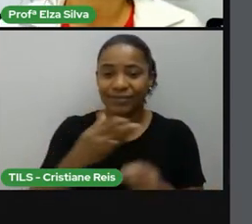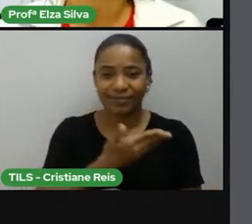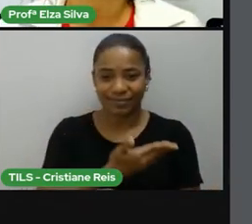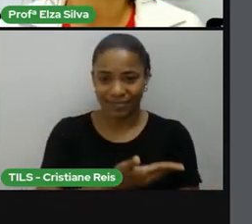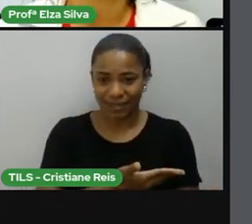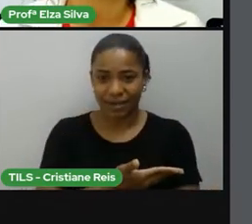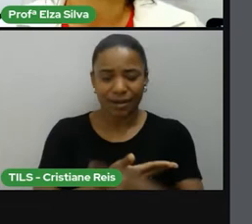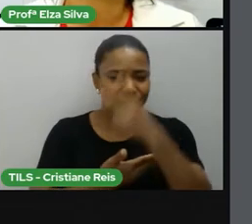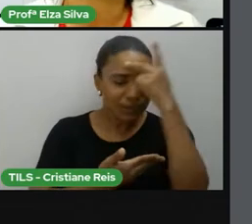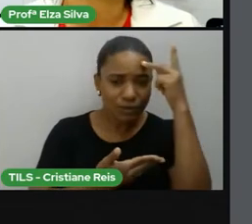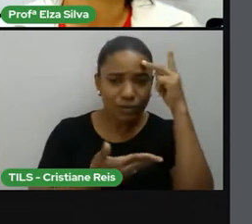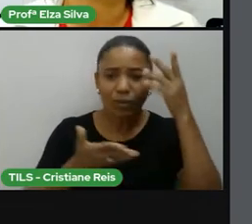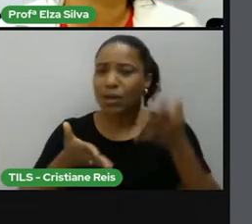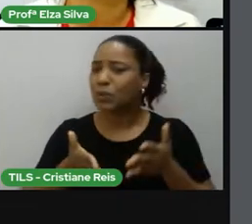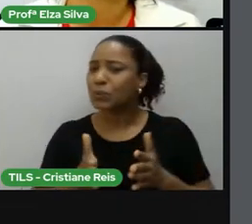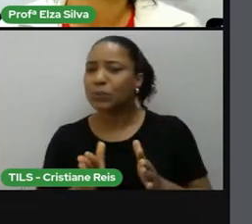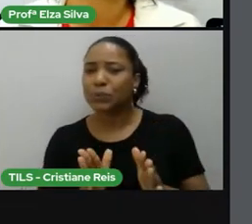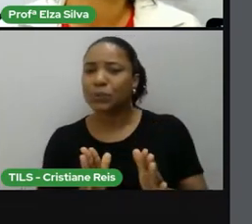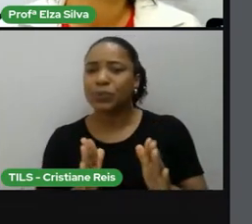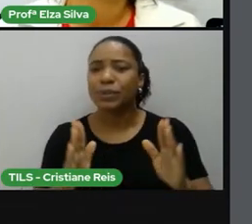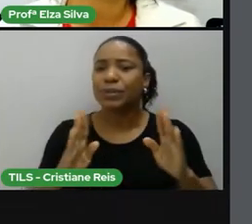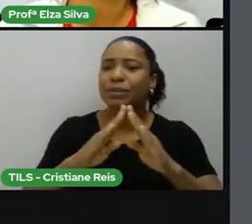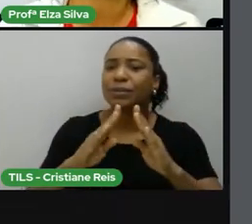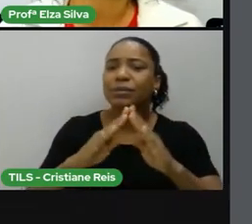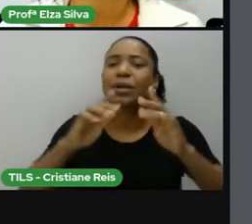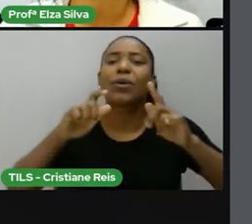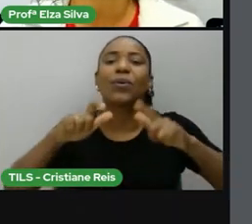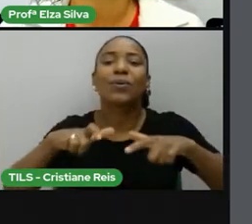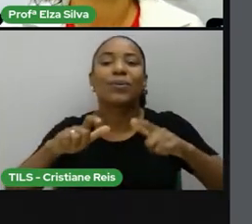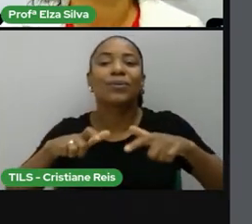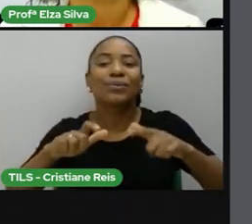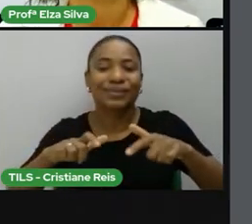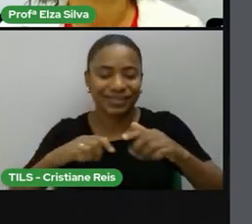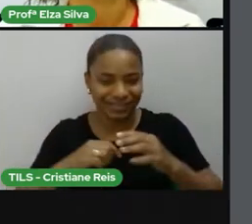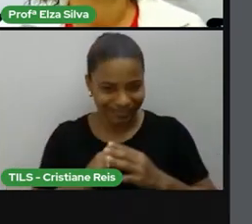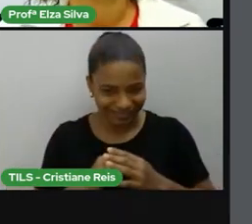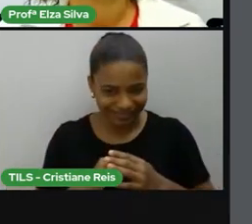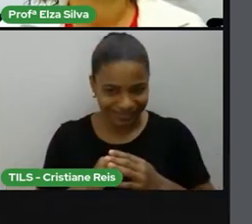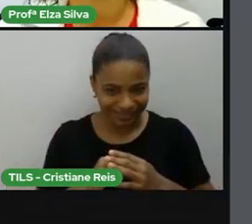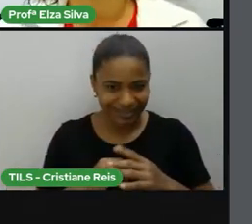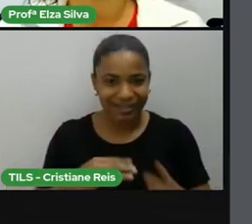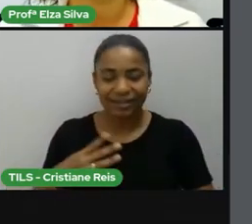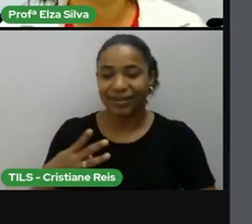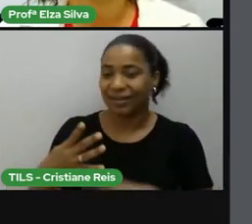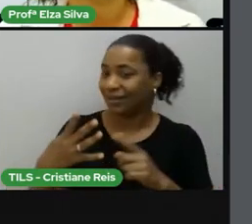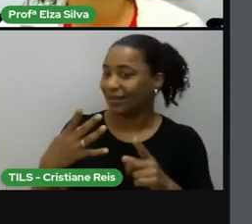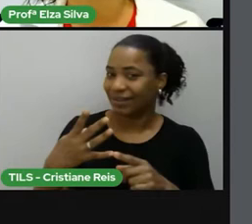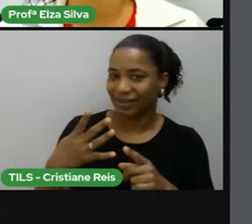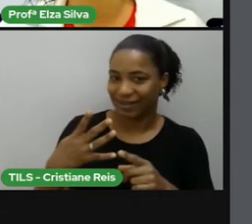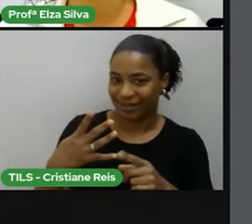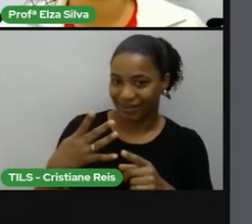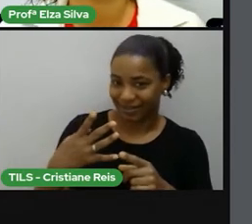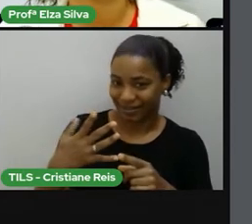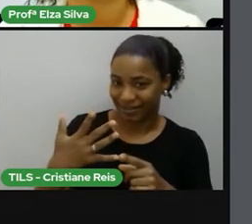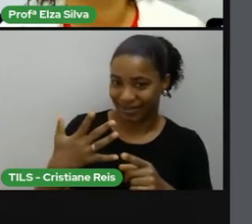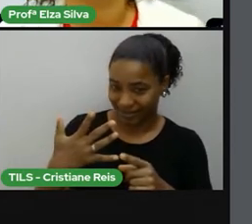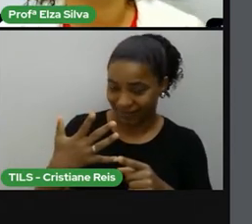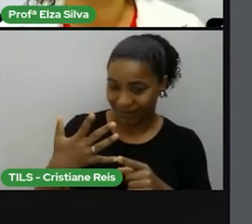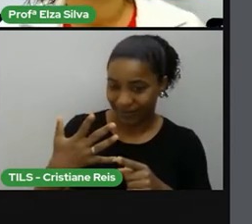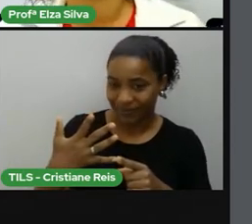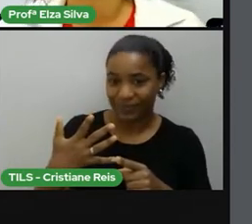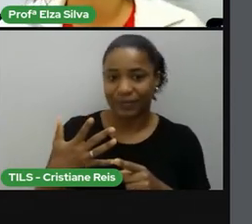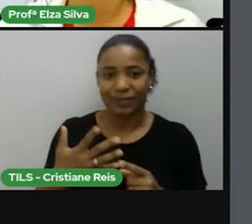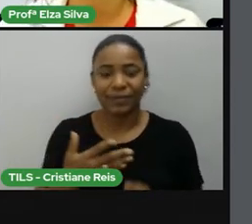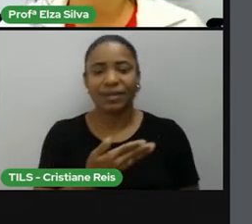pessoa fez para transformar o mundo?